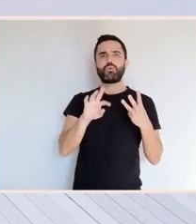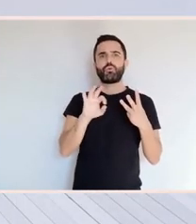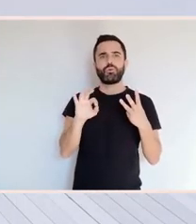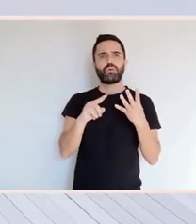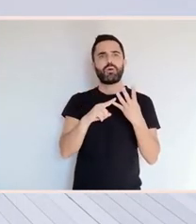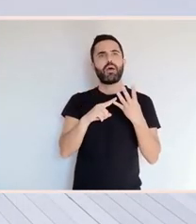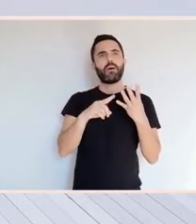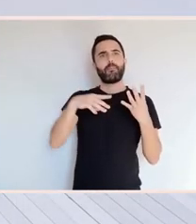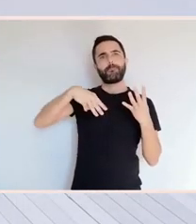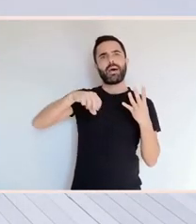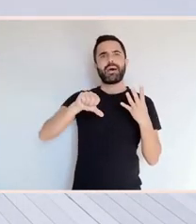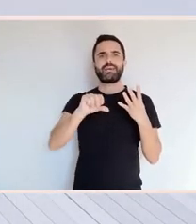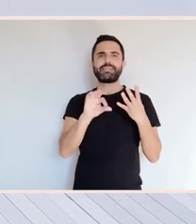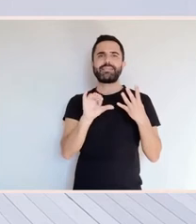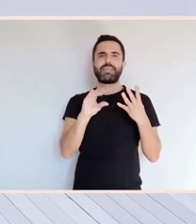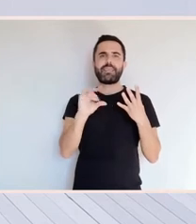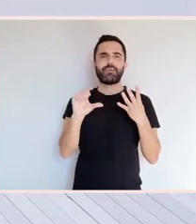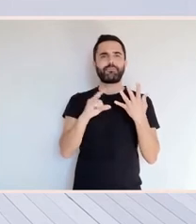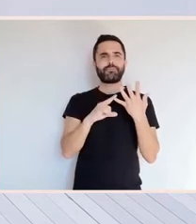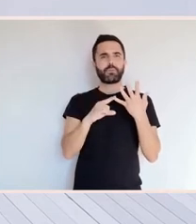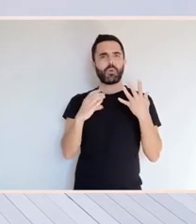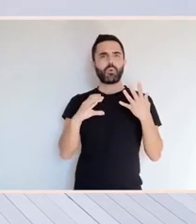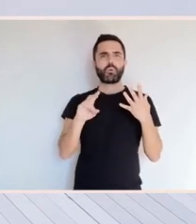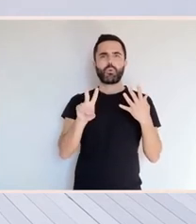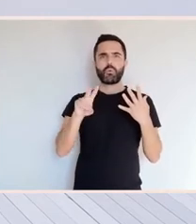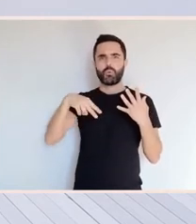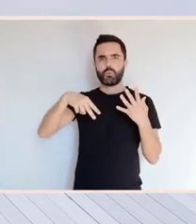Souto, Maside, etc. Conqueiro.